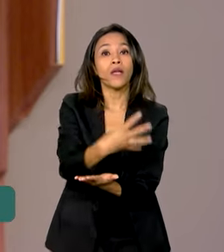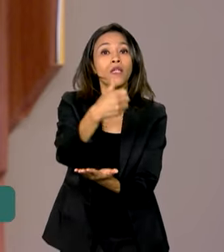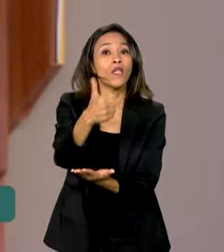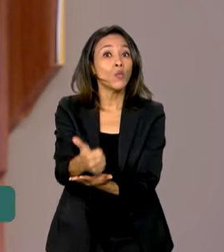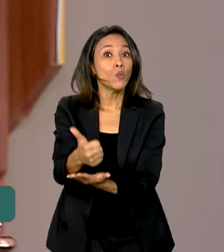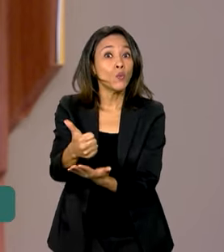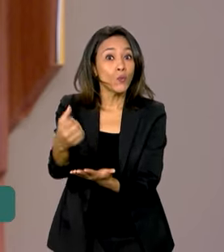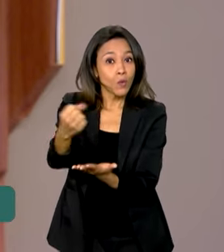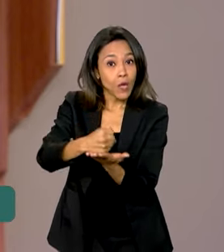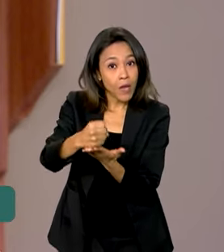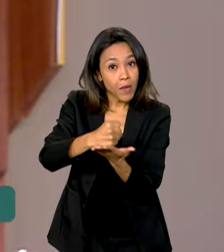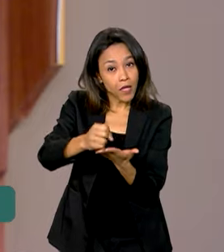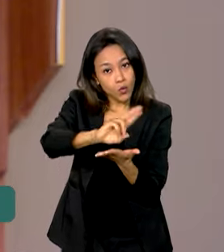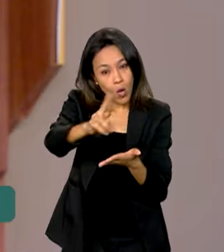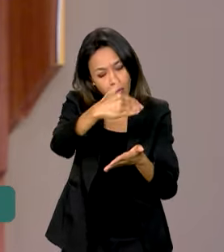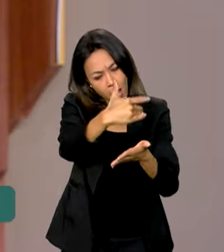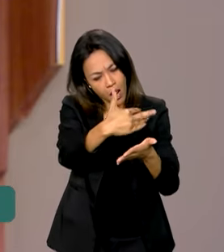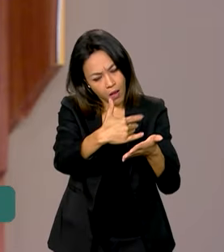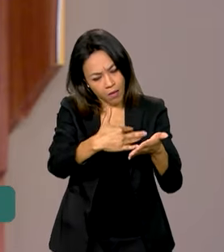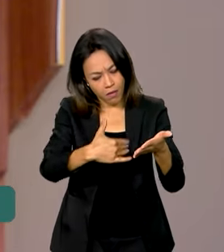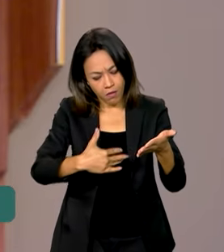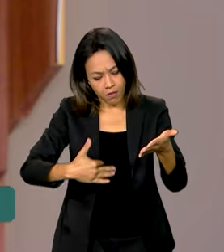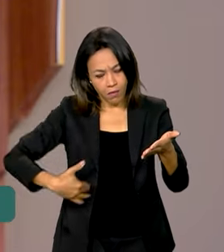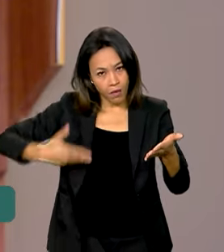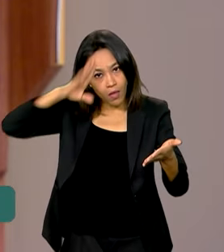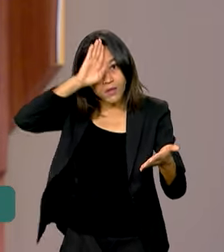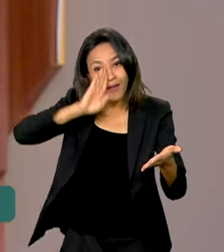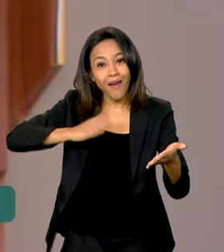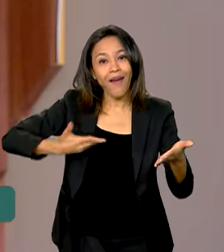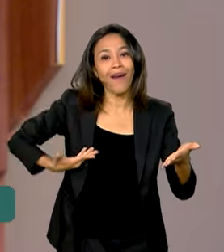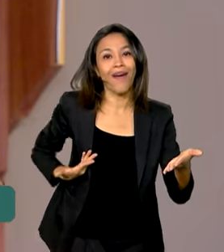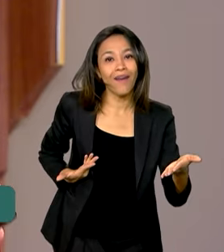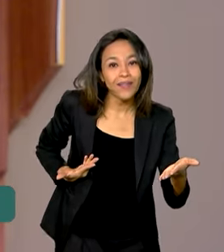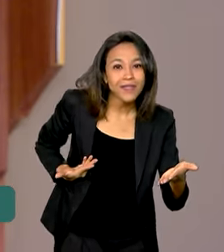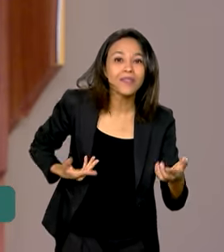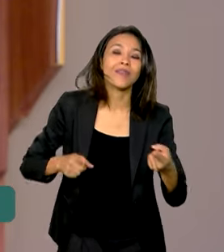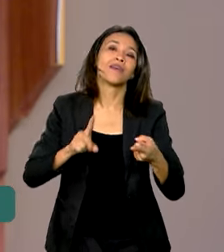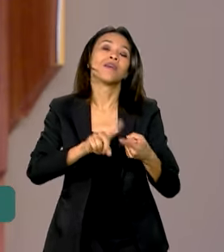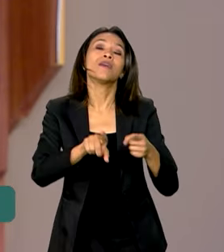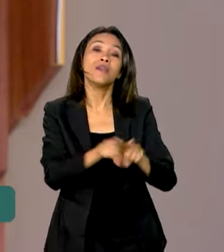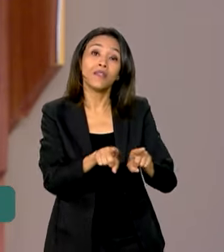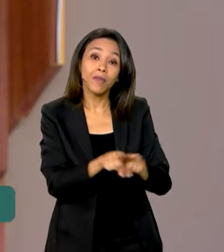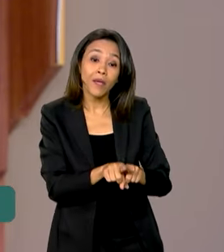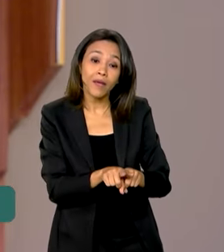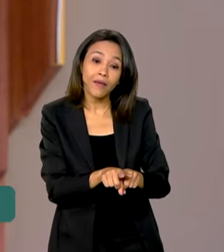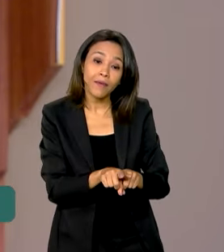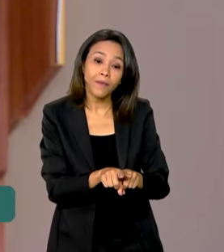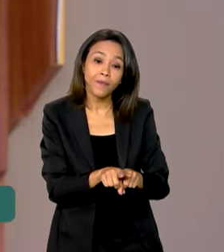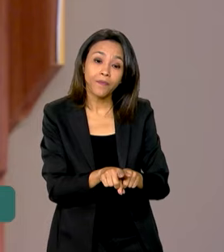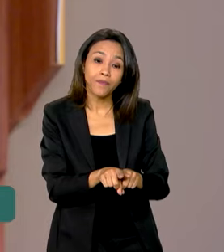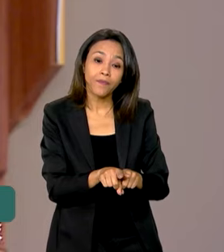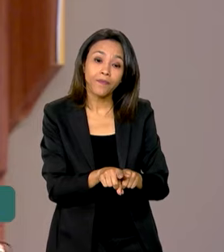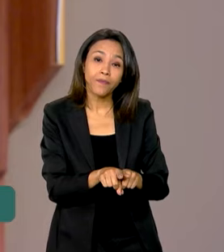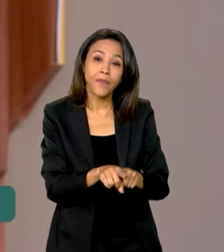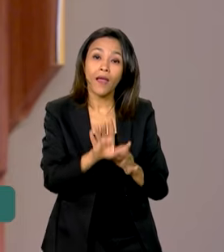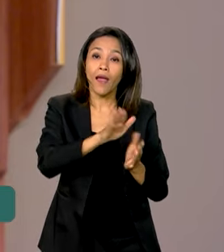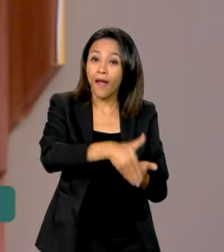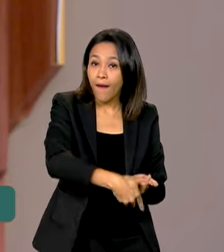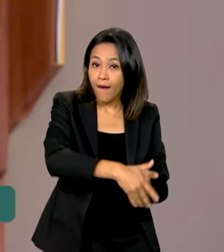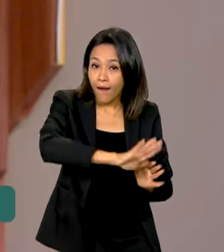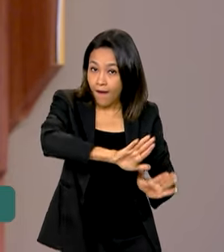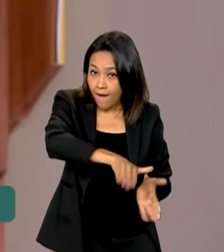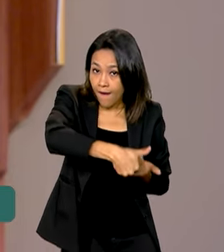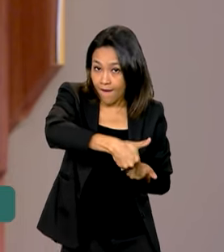no hall do Ministério aí, de gratuidade, entre fármacos e também fraldas,